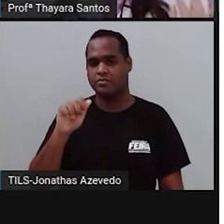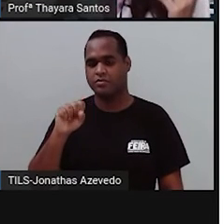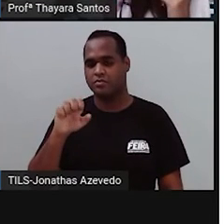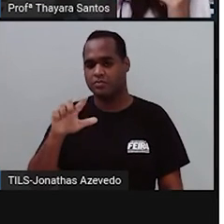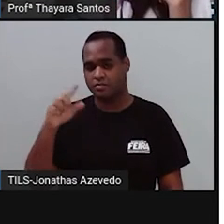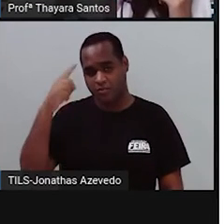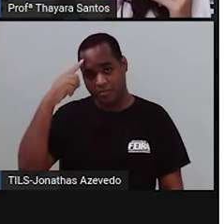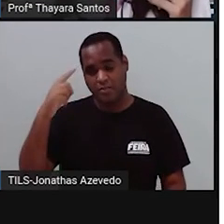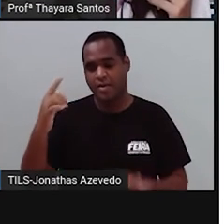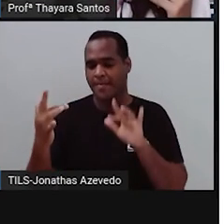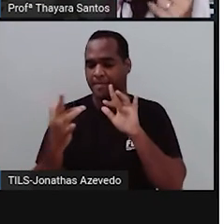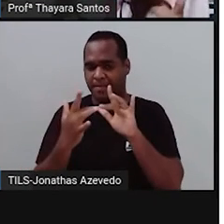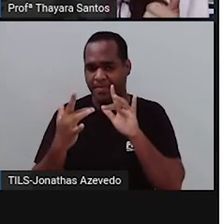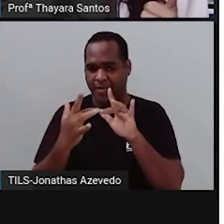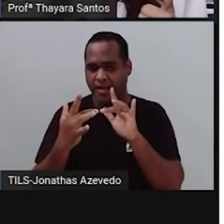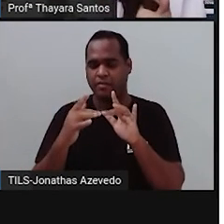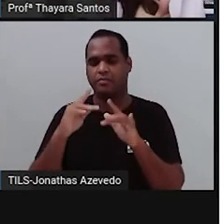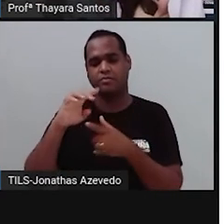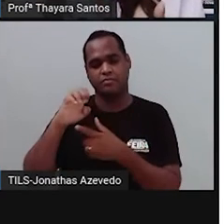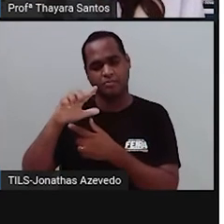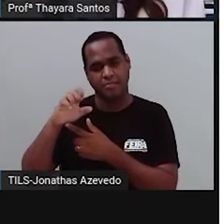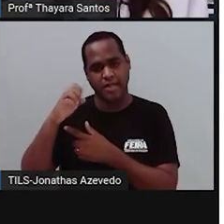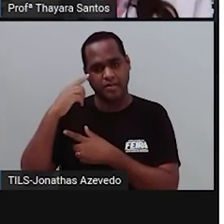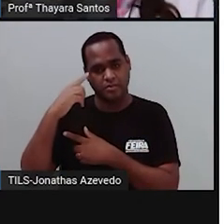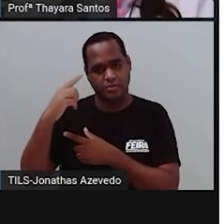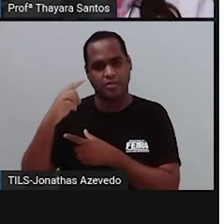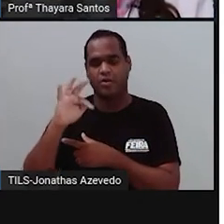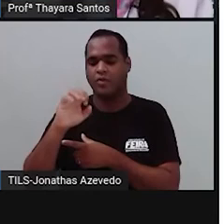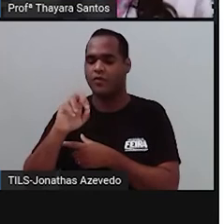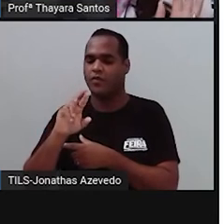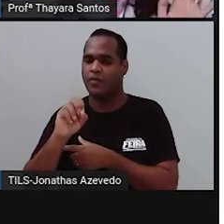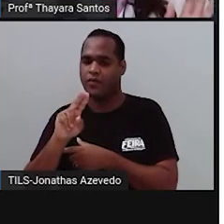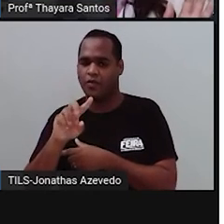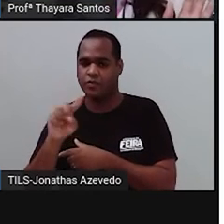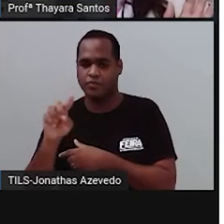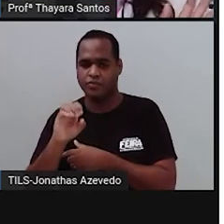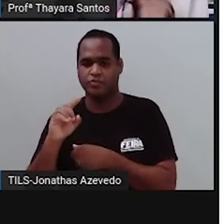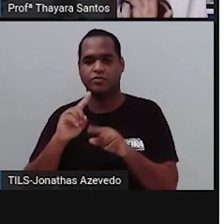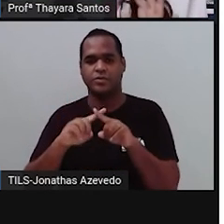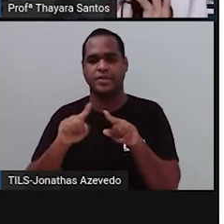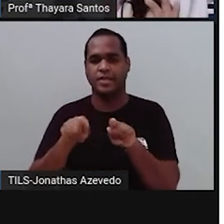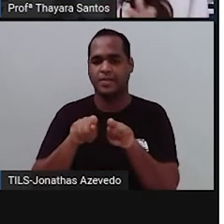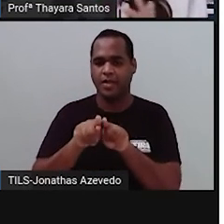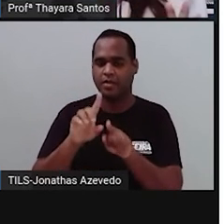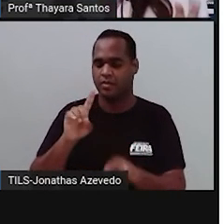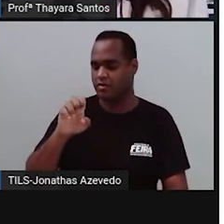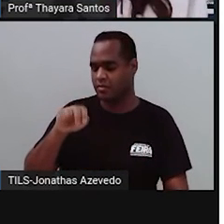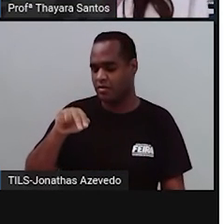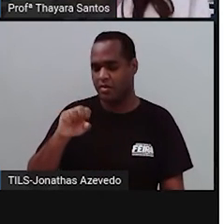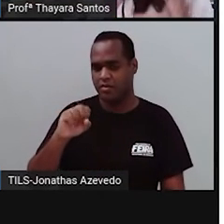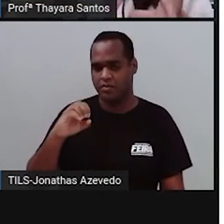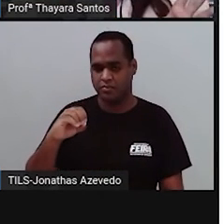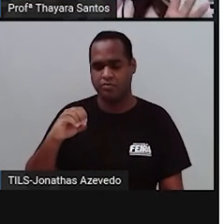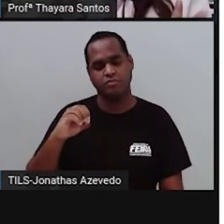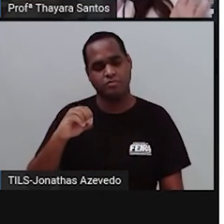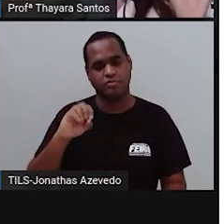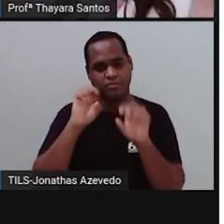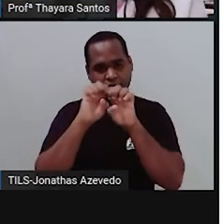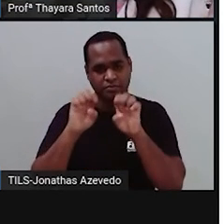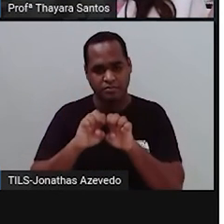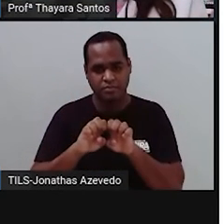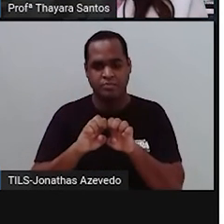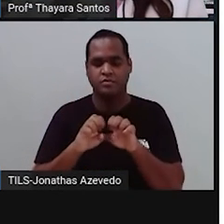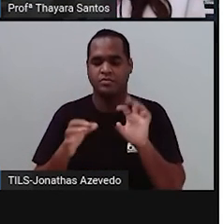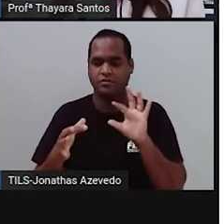essa pele. A gente tem um tecido conjuntivo frouxo e um tecido conjuntivo denso, aqui nessa estrutura. Então, basicamente,